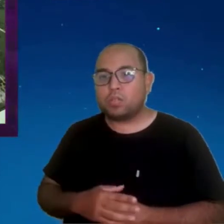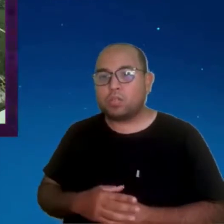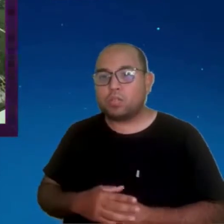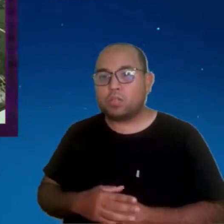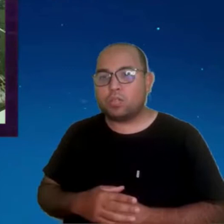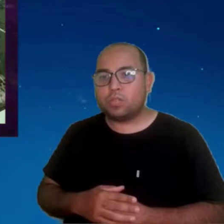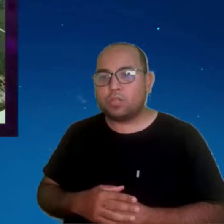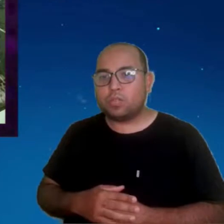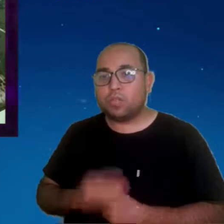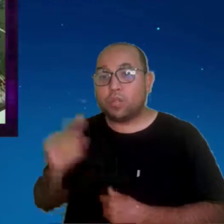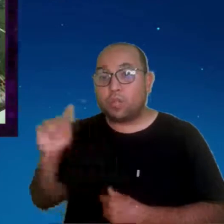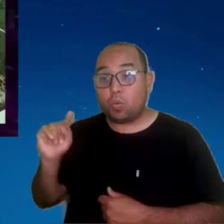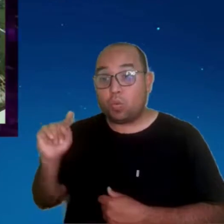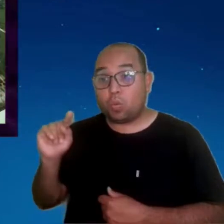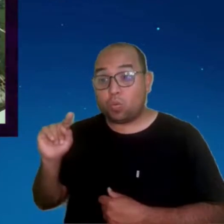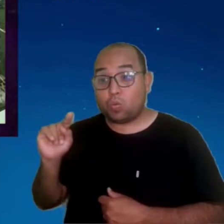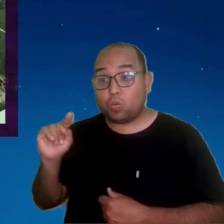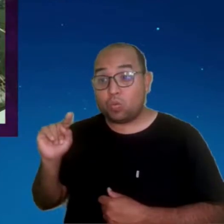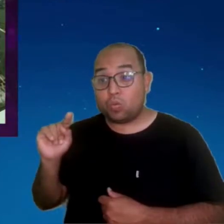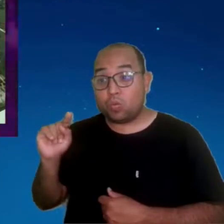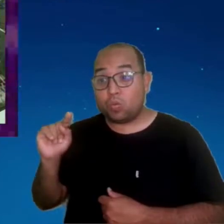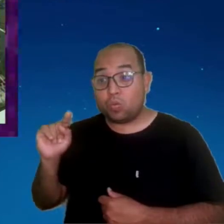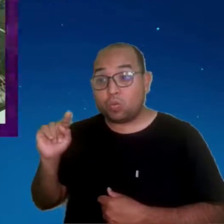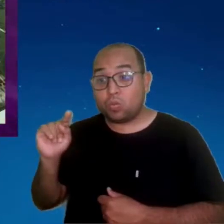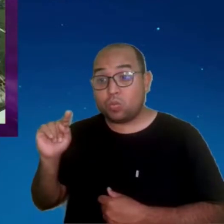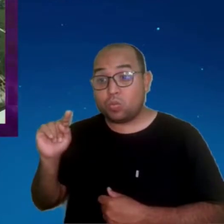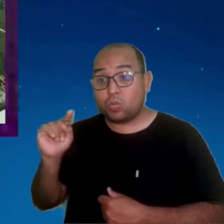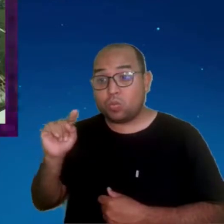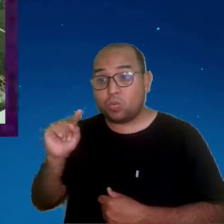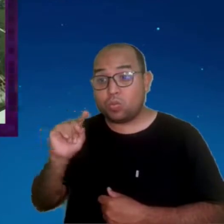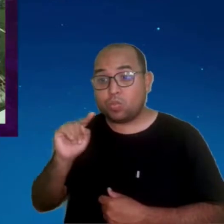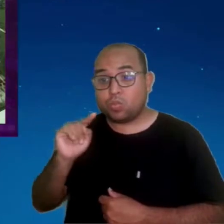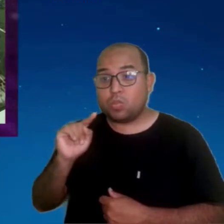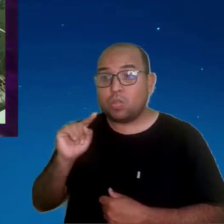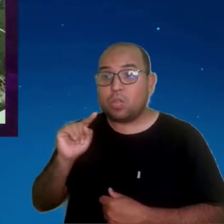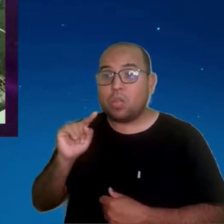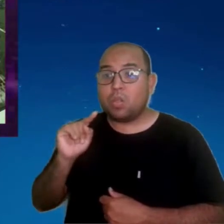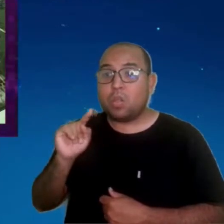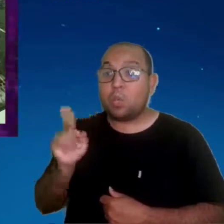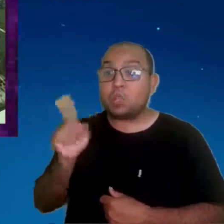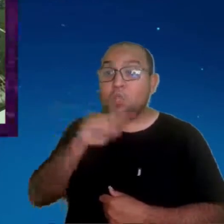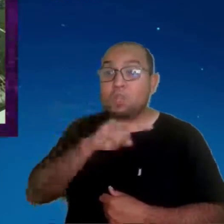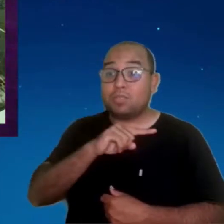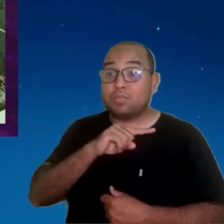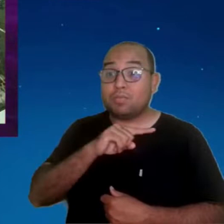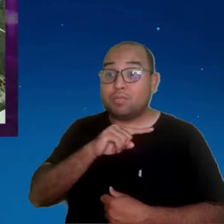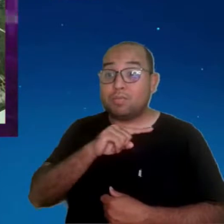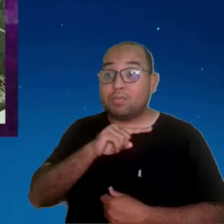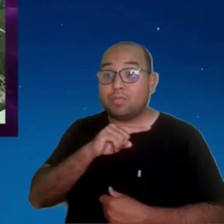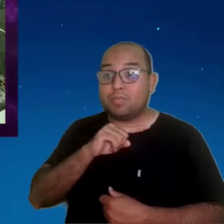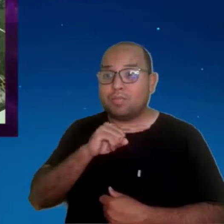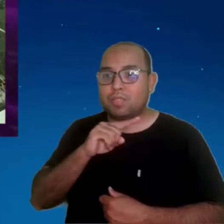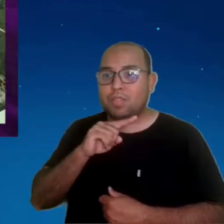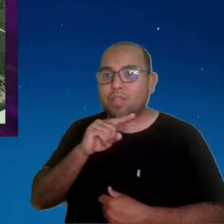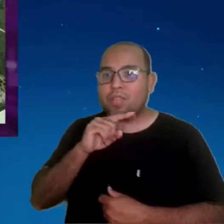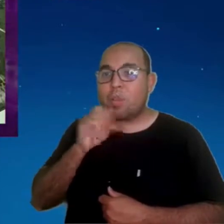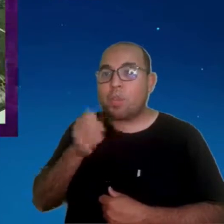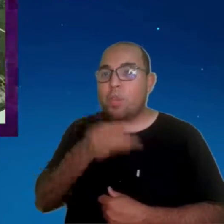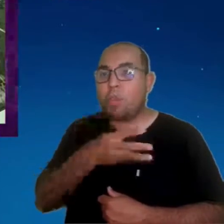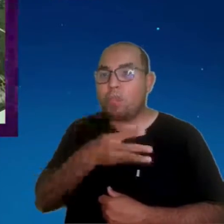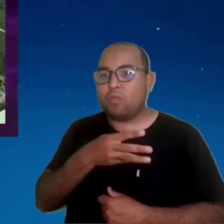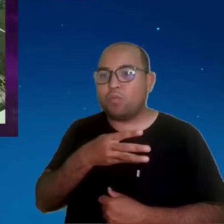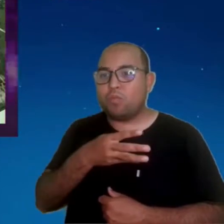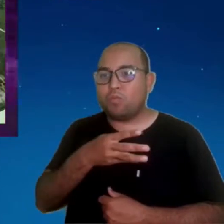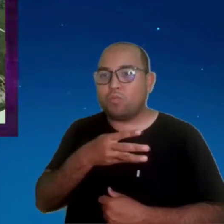canto direito você está conectando o velho com o novo. E ele fez isso exatamente no meio da